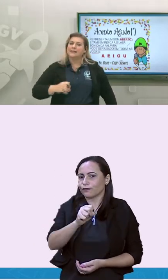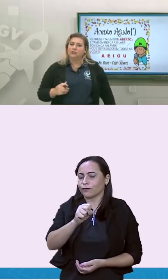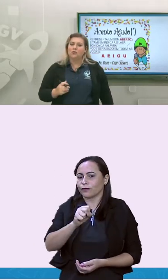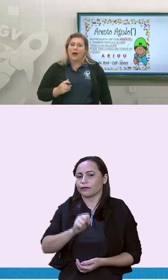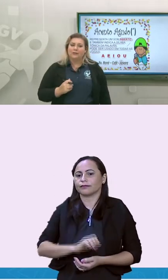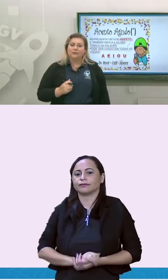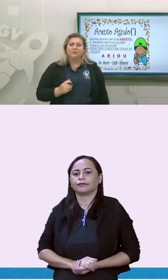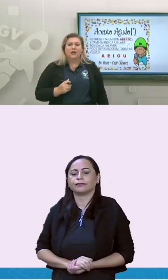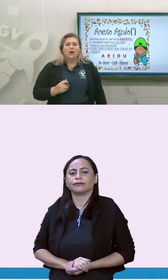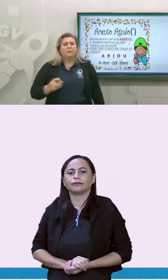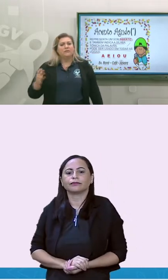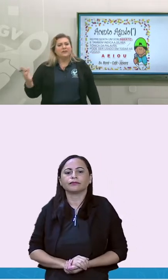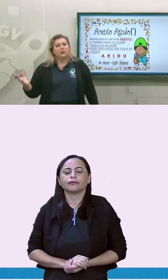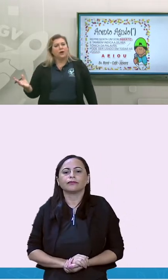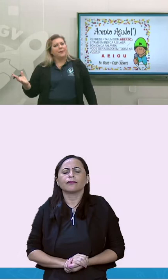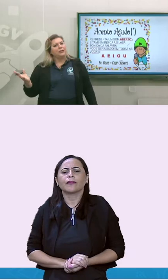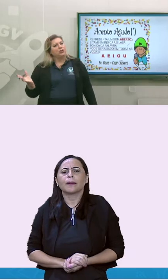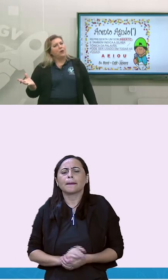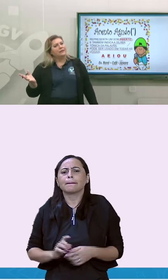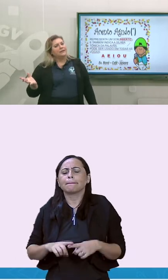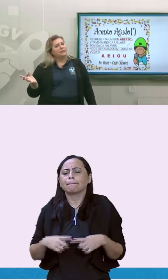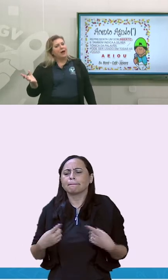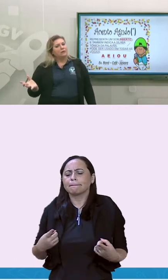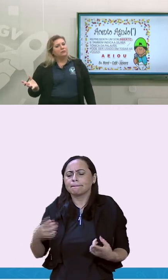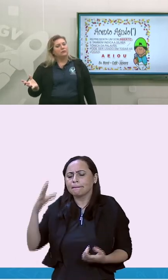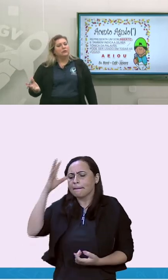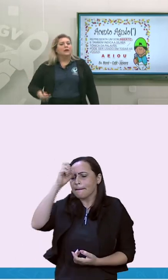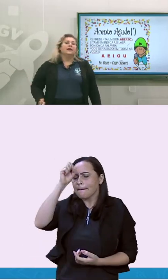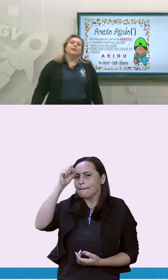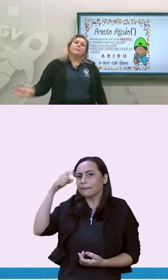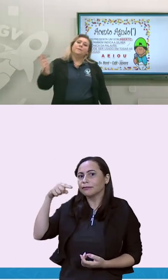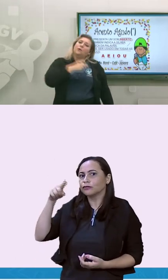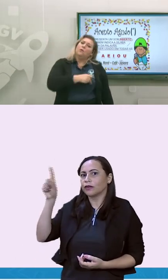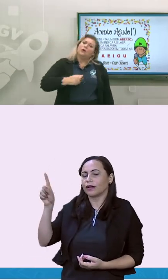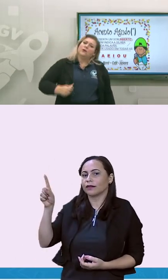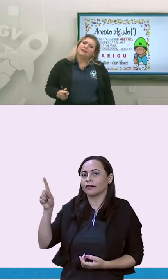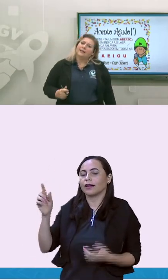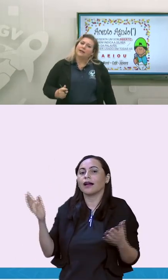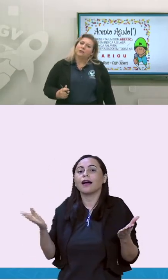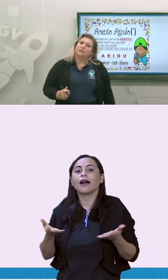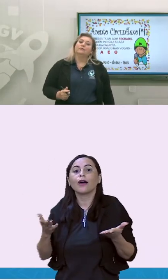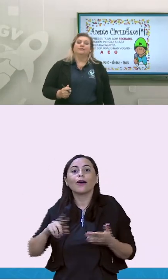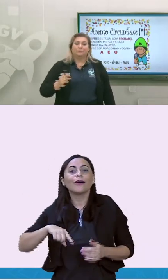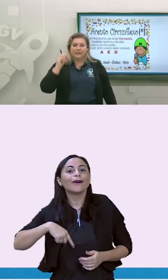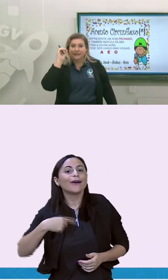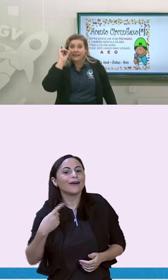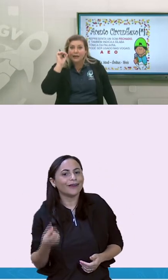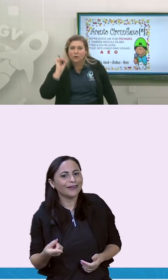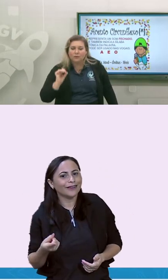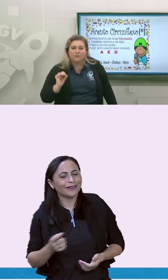acentuado. Professor, aprendi o acento agudo. E o outro acento?